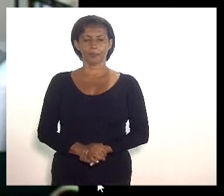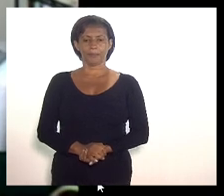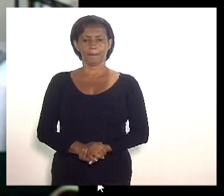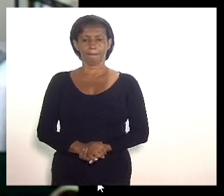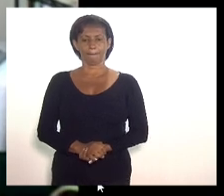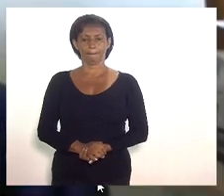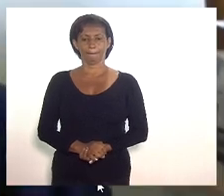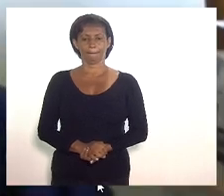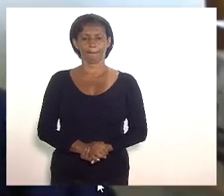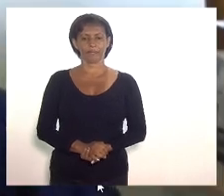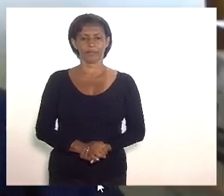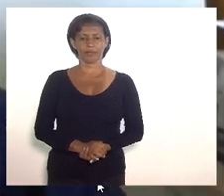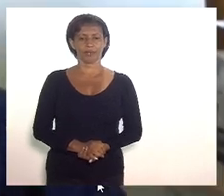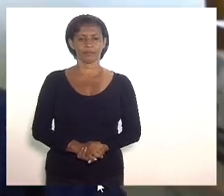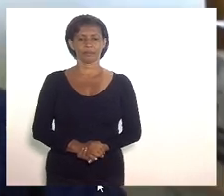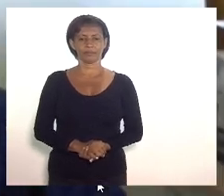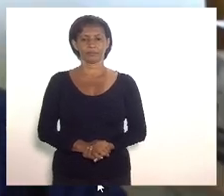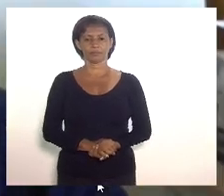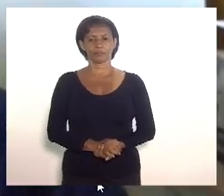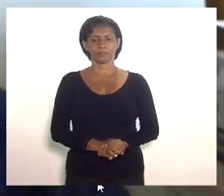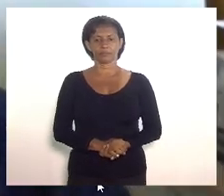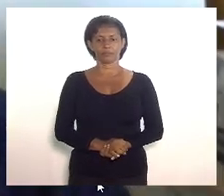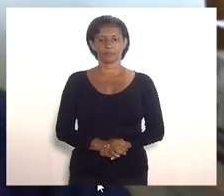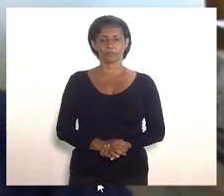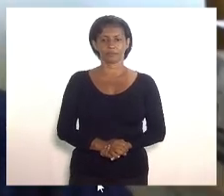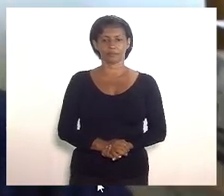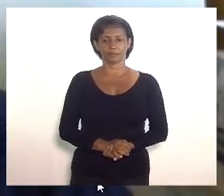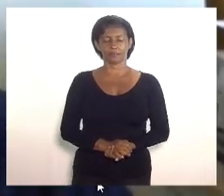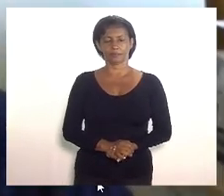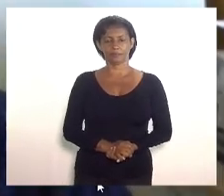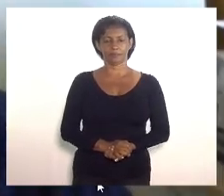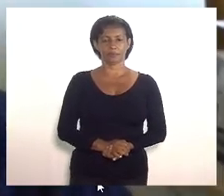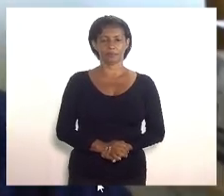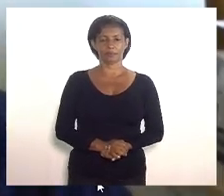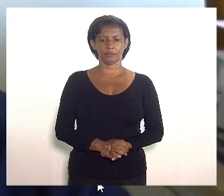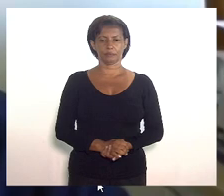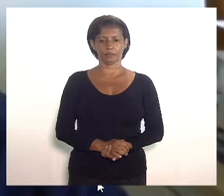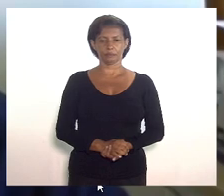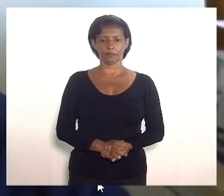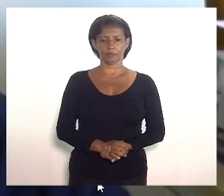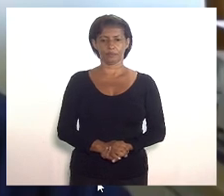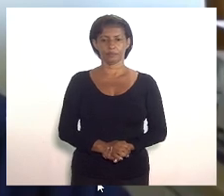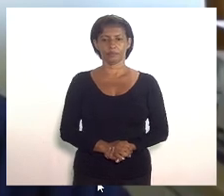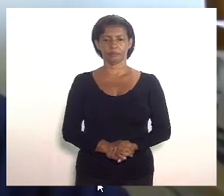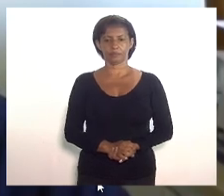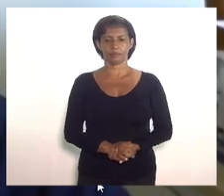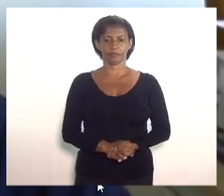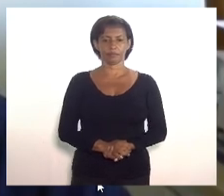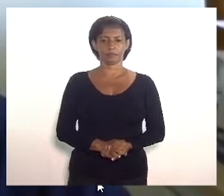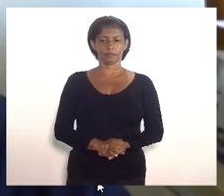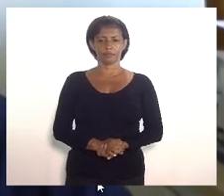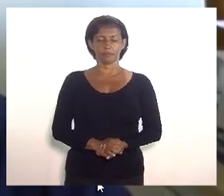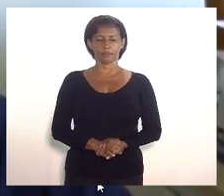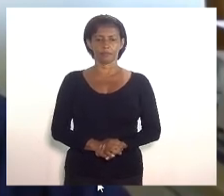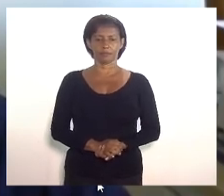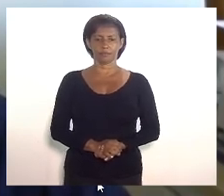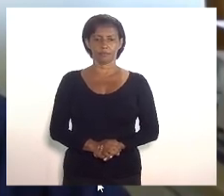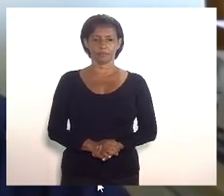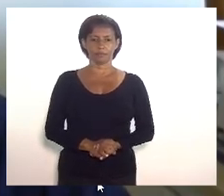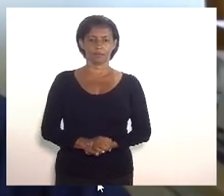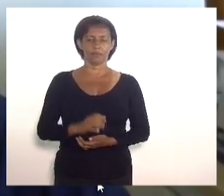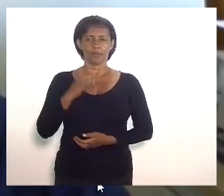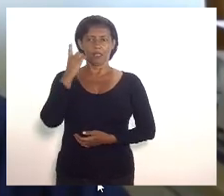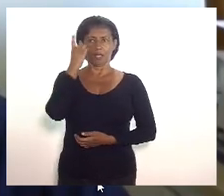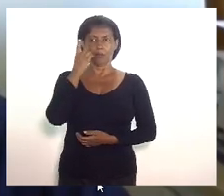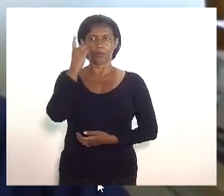Obrigado deputado Flávio Serafim Próximo orador escrito é o nome deputado Rodrigo